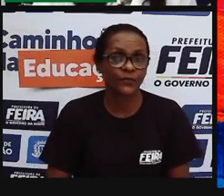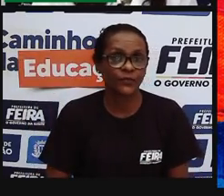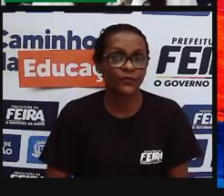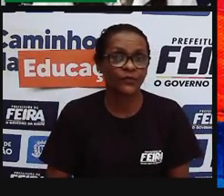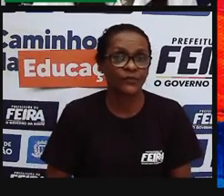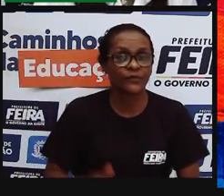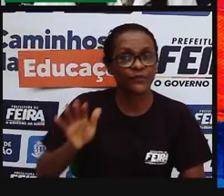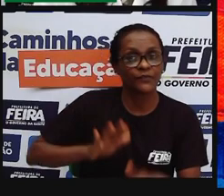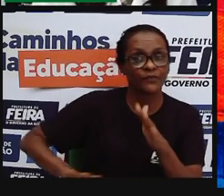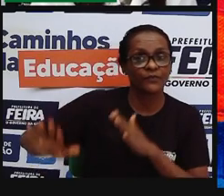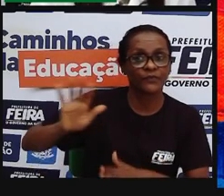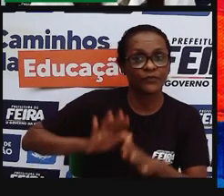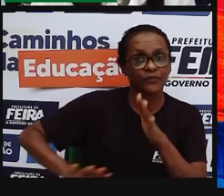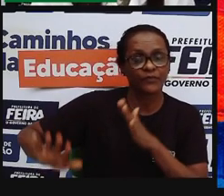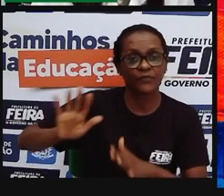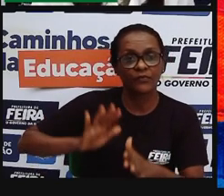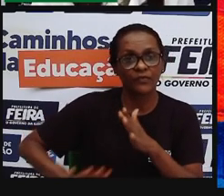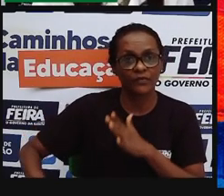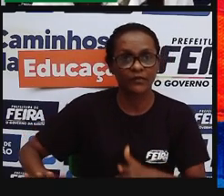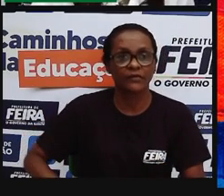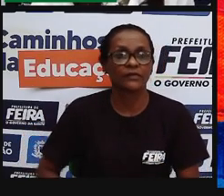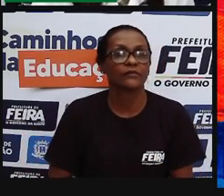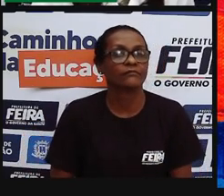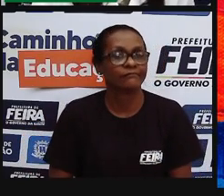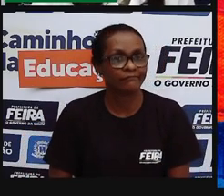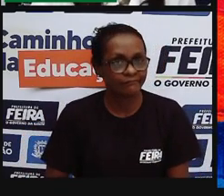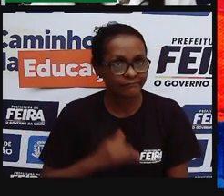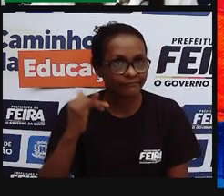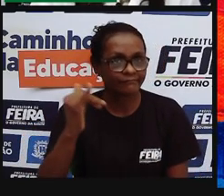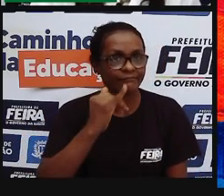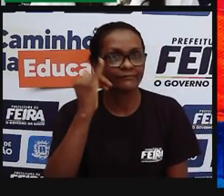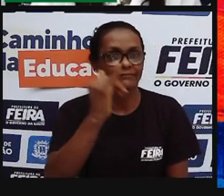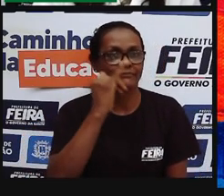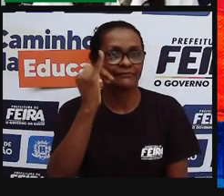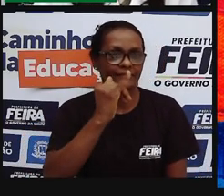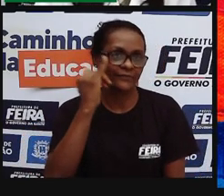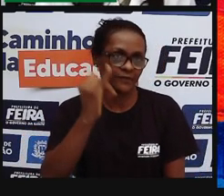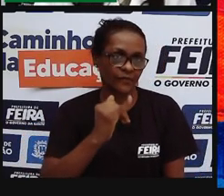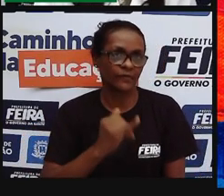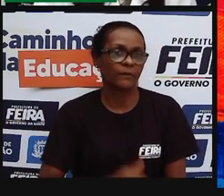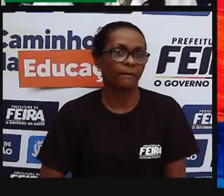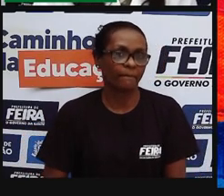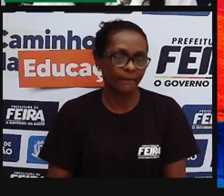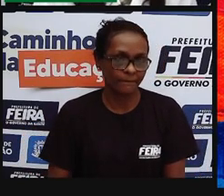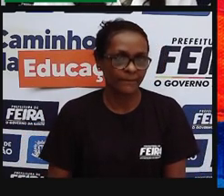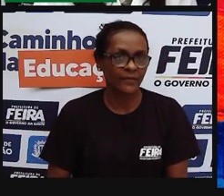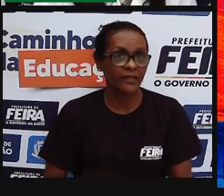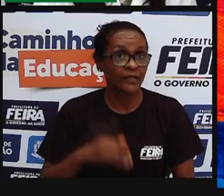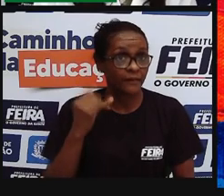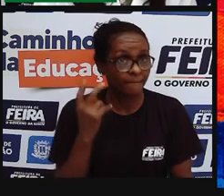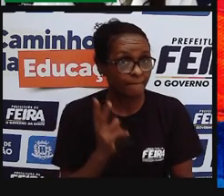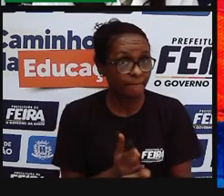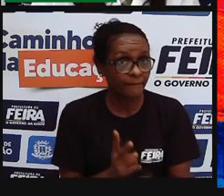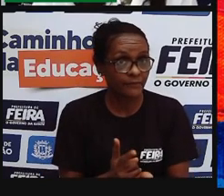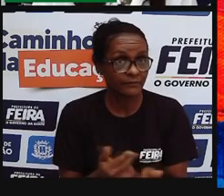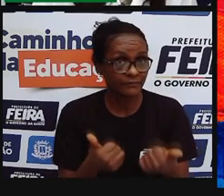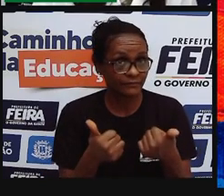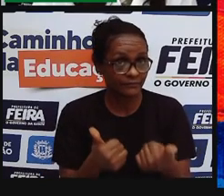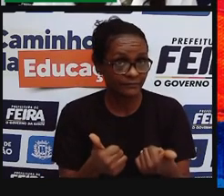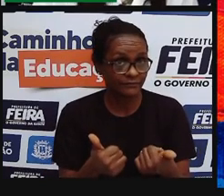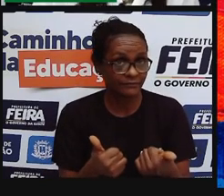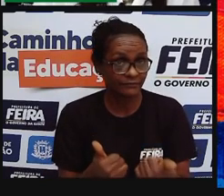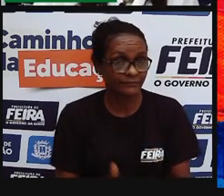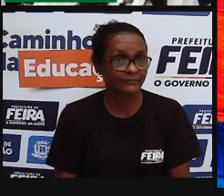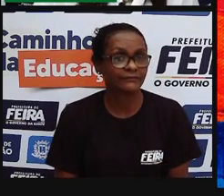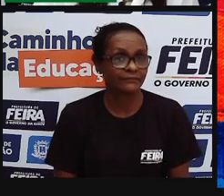cuidado, a manutenção, ela realmente exista, ela realmente se mantenha. Tranquilo até aqui? Tudo